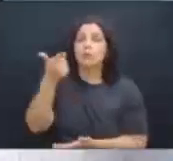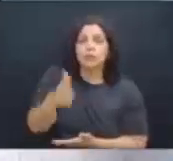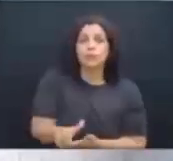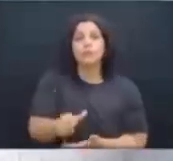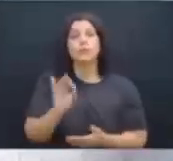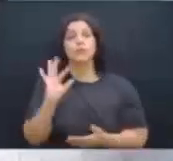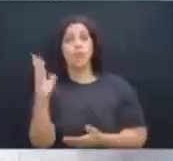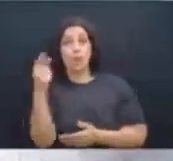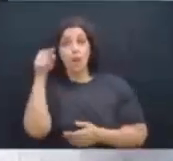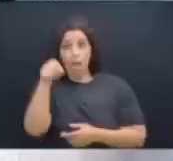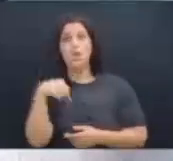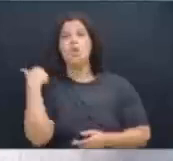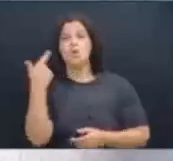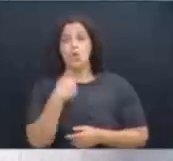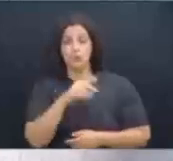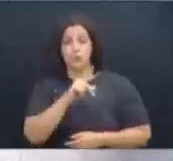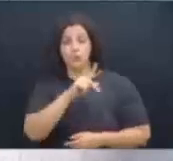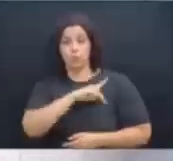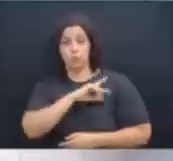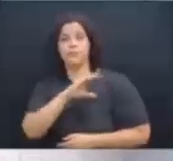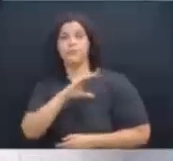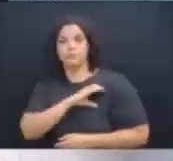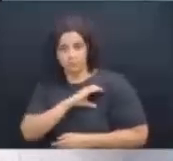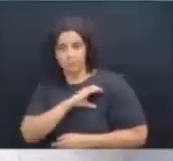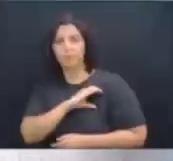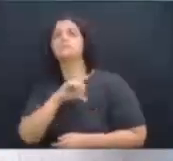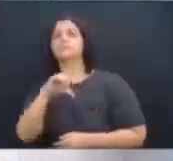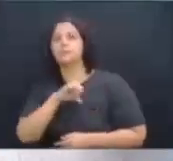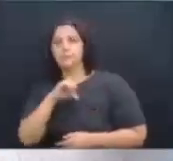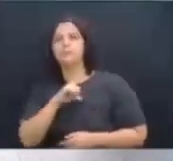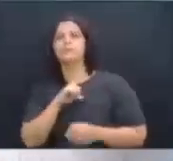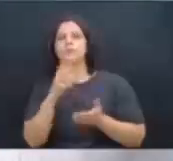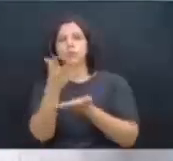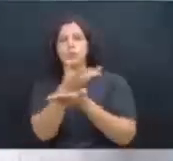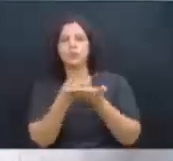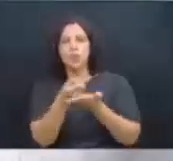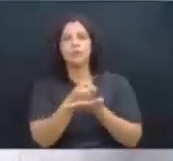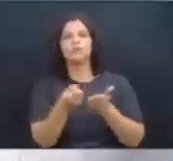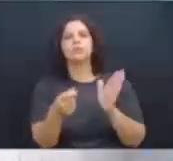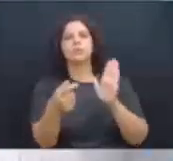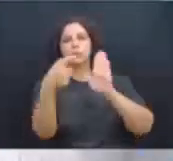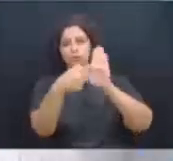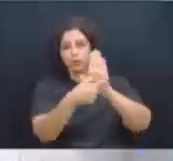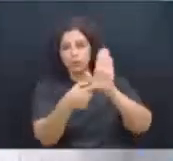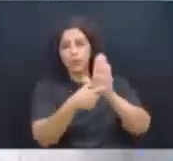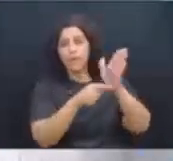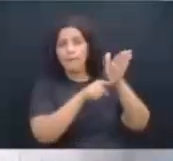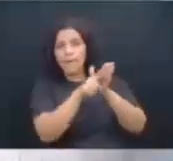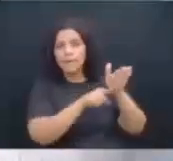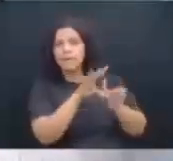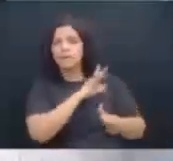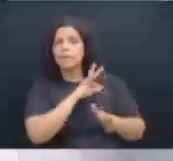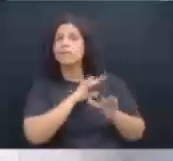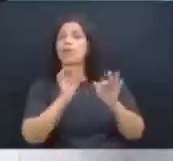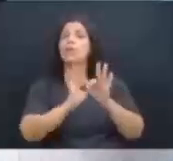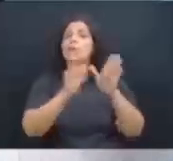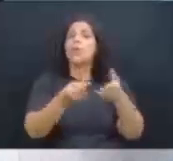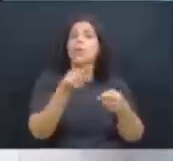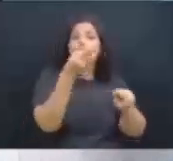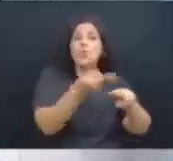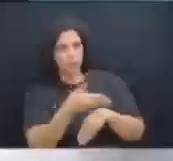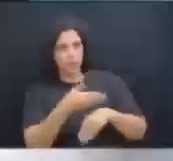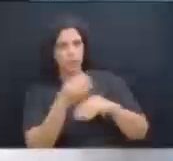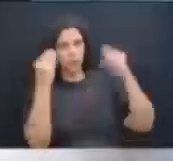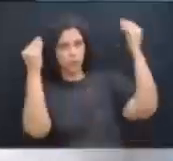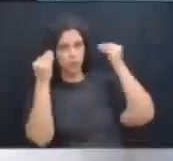o que existe é que a nossa polícia civil tem um software de inteligência que utiliza investigação policial autorizada pela